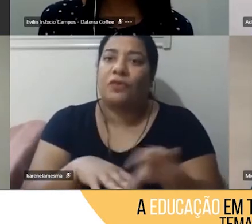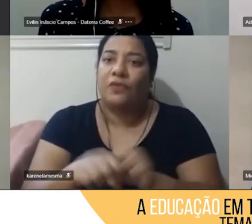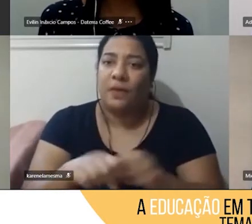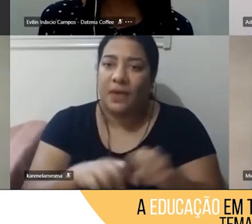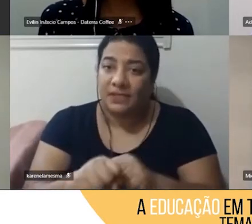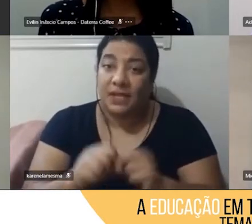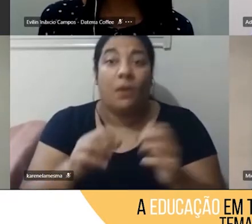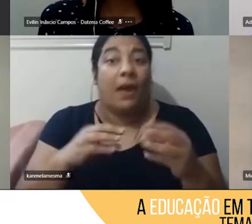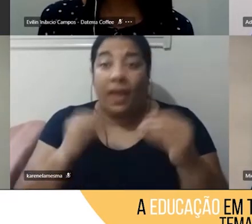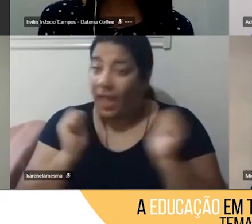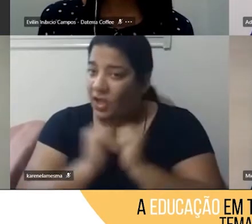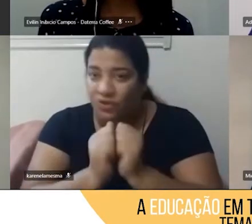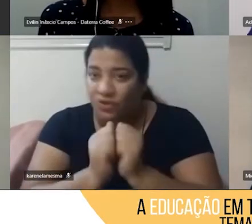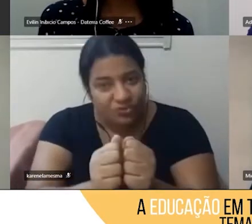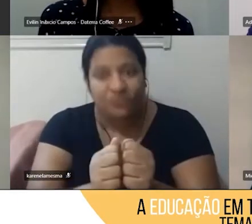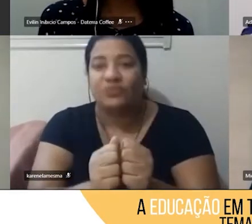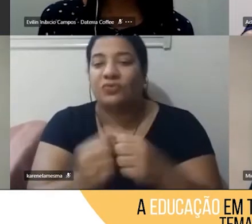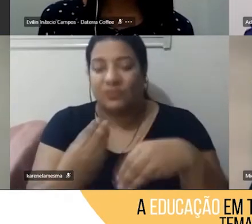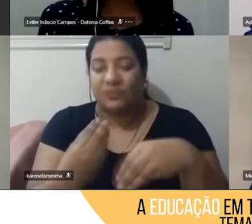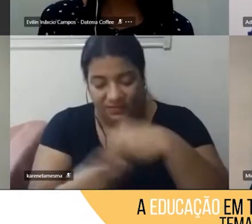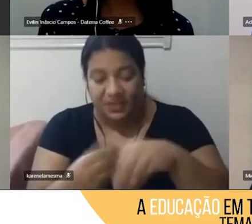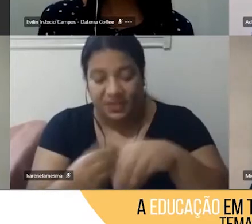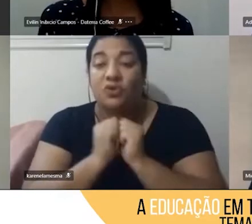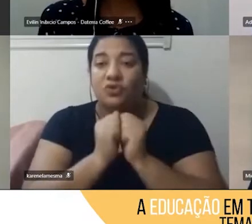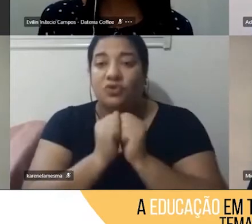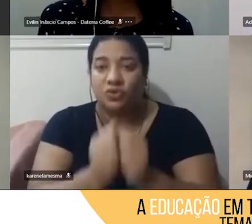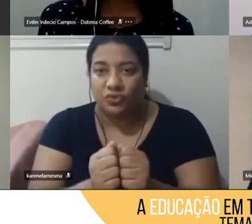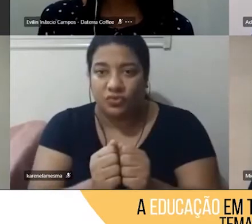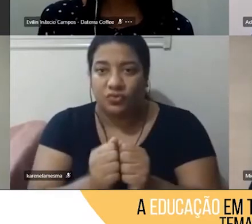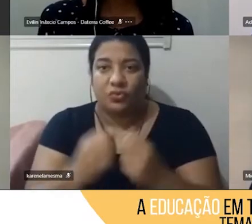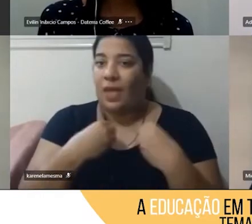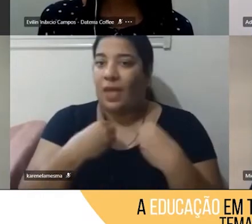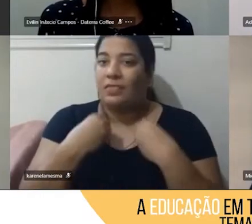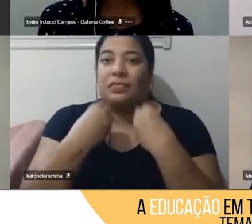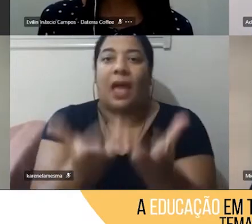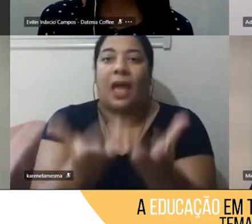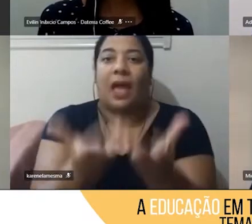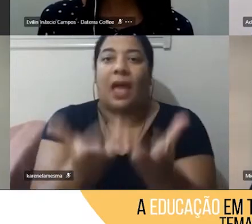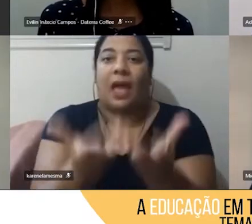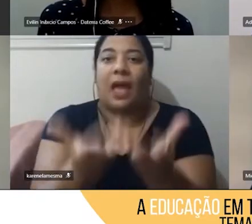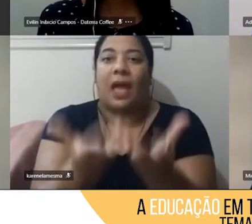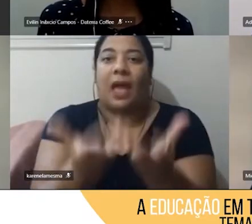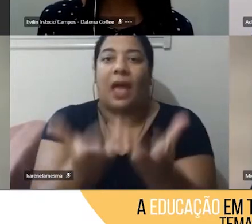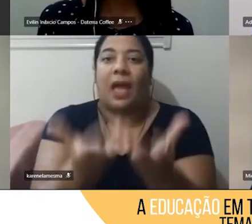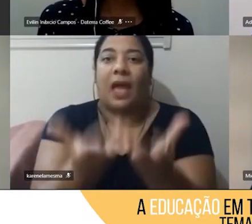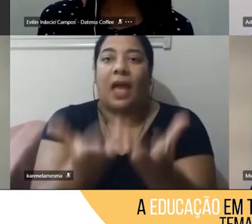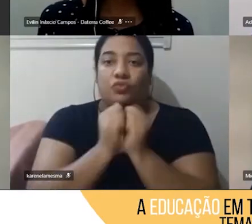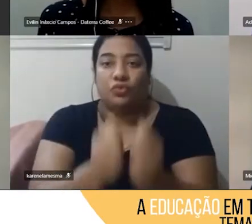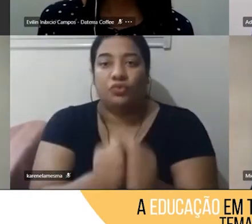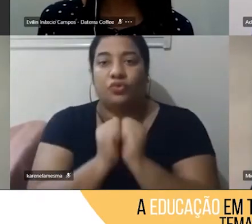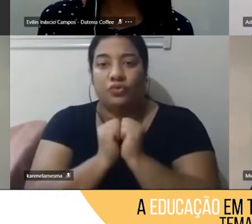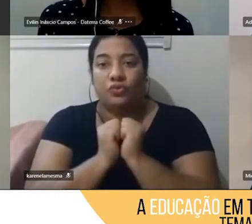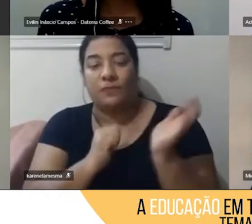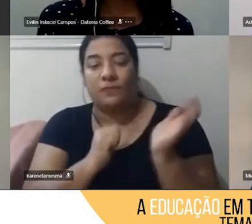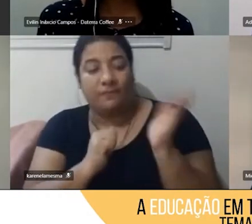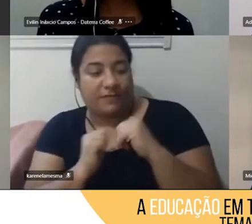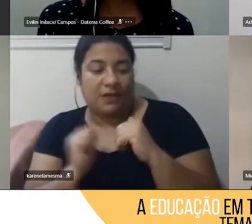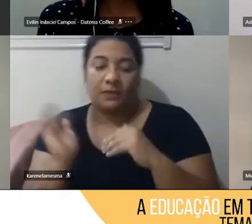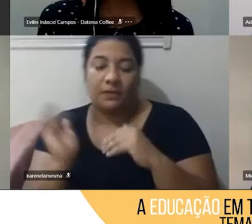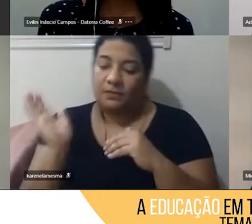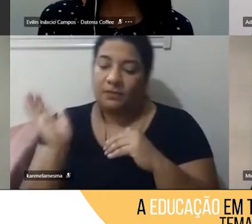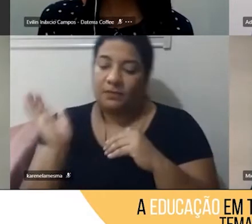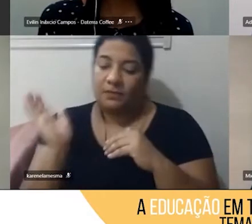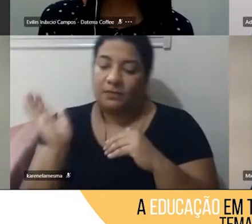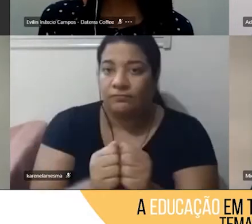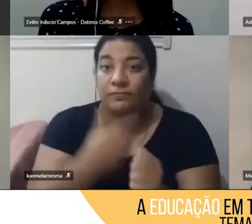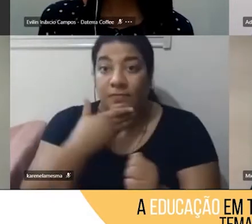professores, né, sair do para, ir para o com, faz muita diferença no resultado, e